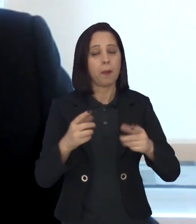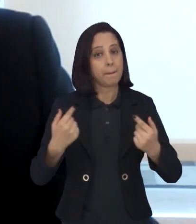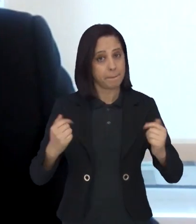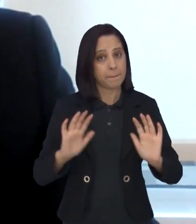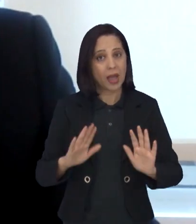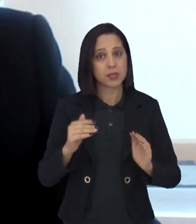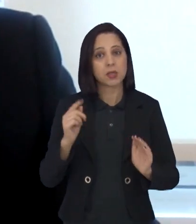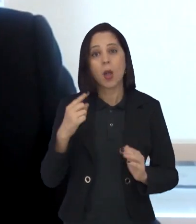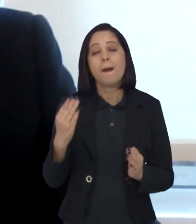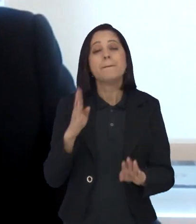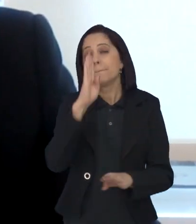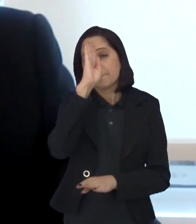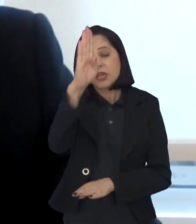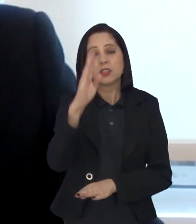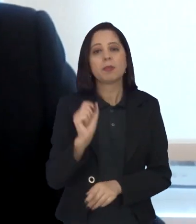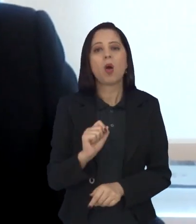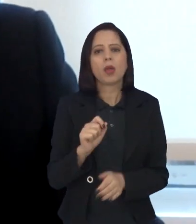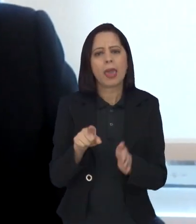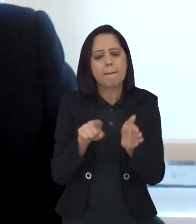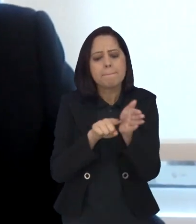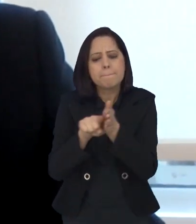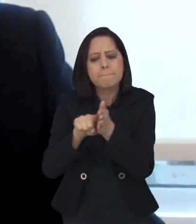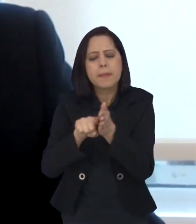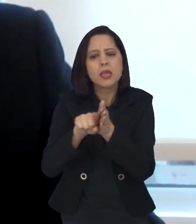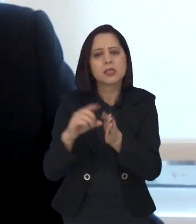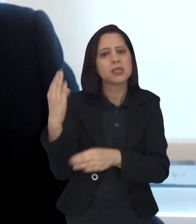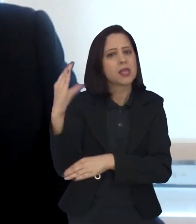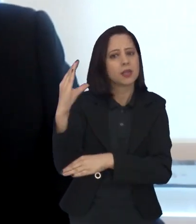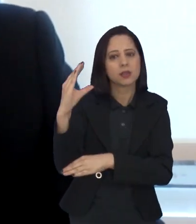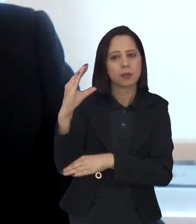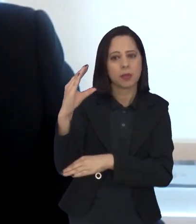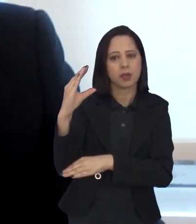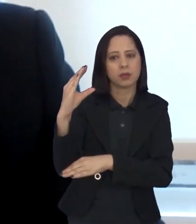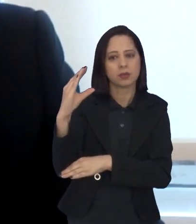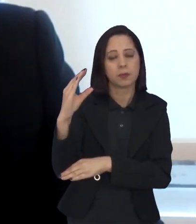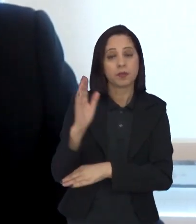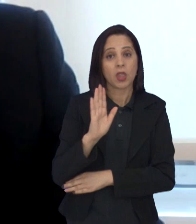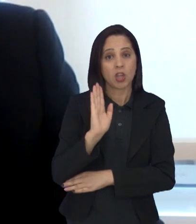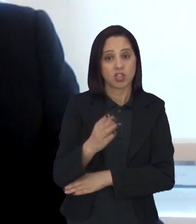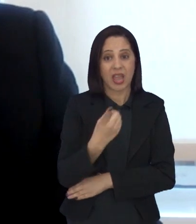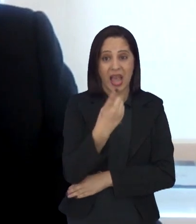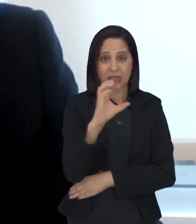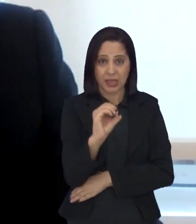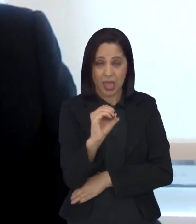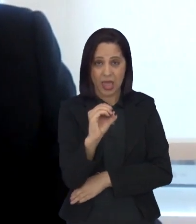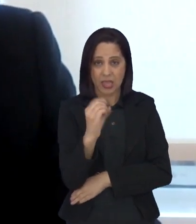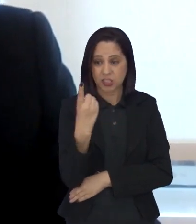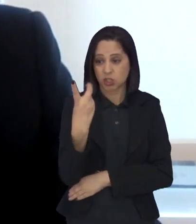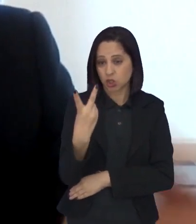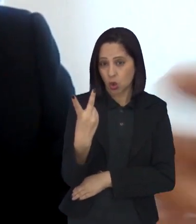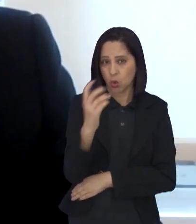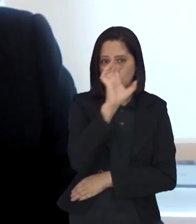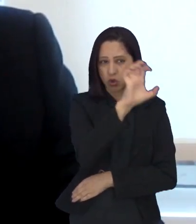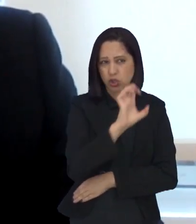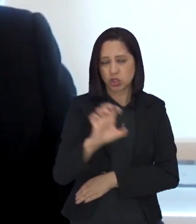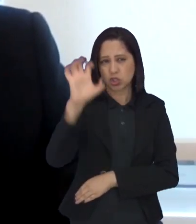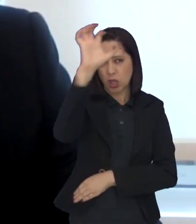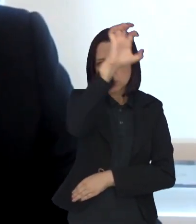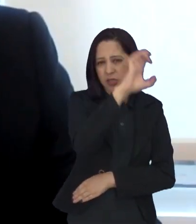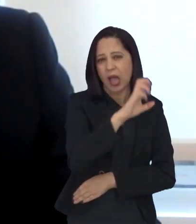sentido a gente já tem hoje em torno de 10 a 12 estados no Brasil. Então a gente tem Acre,